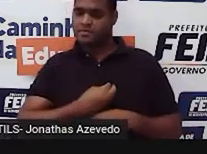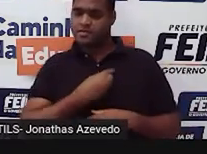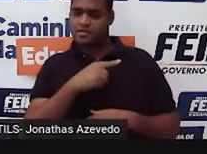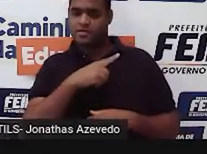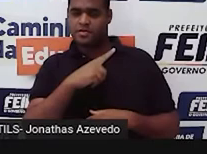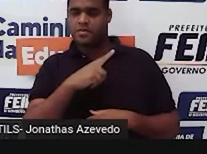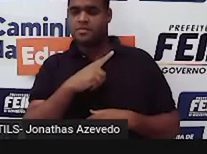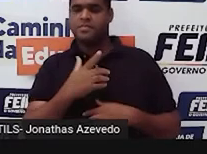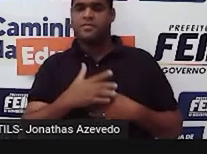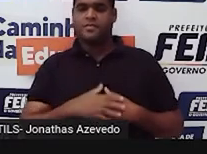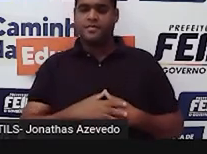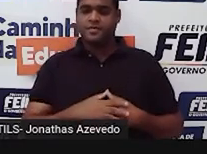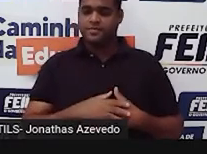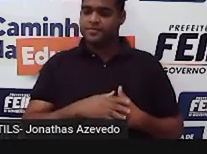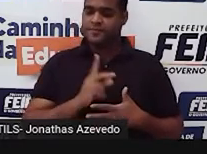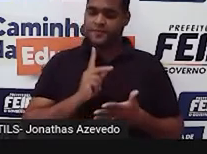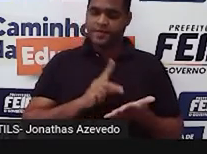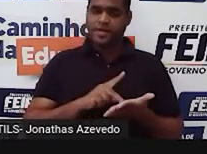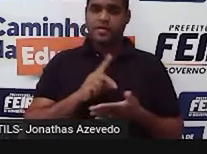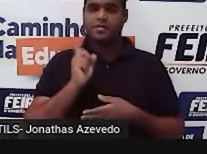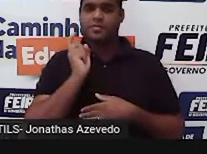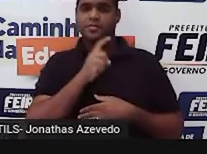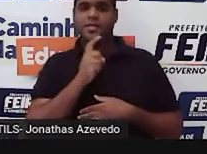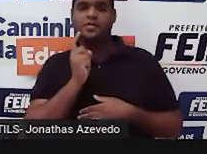ou mentira?